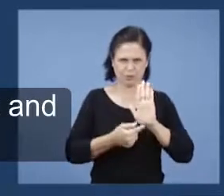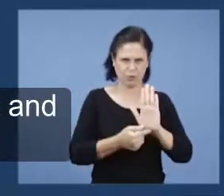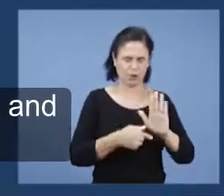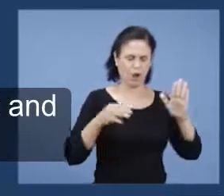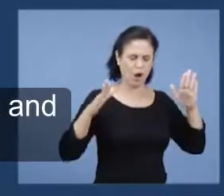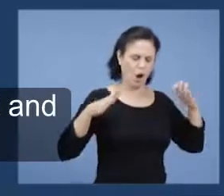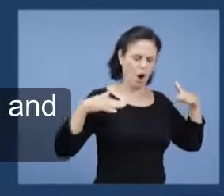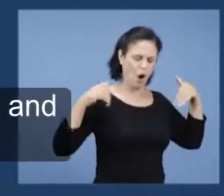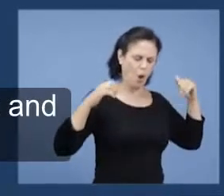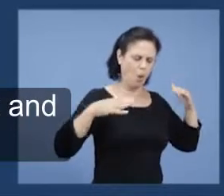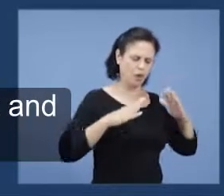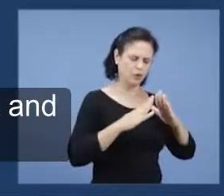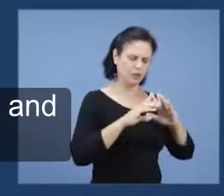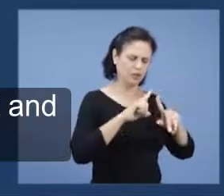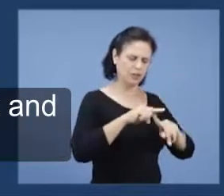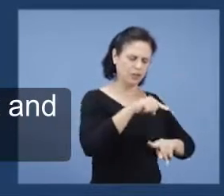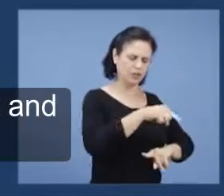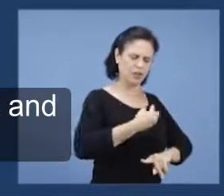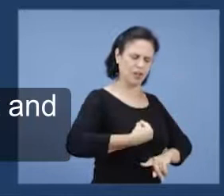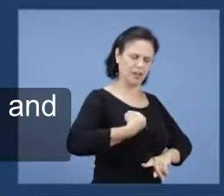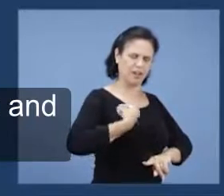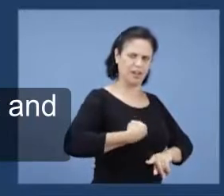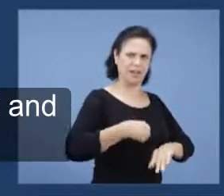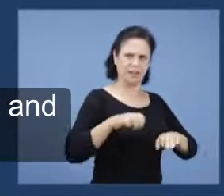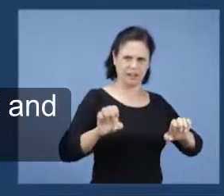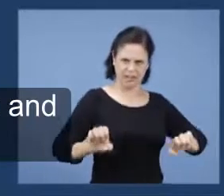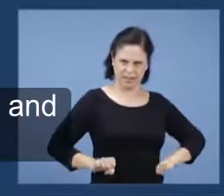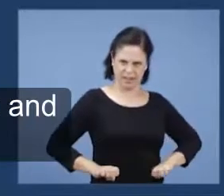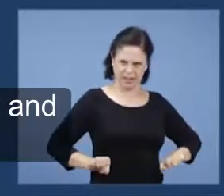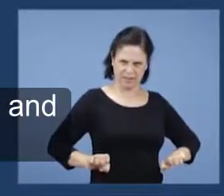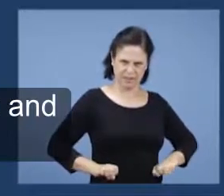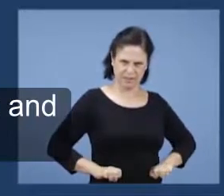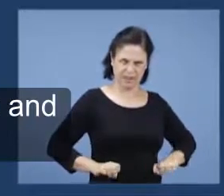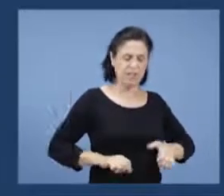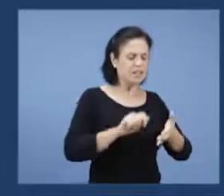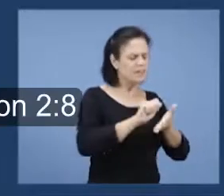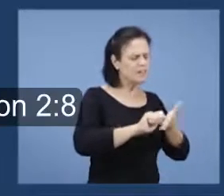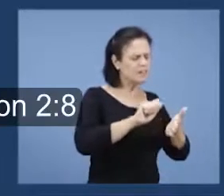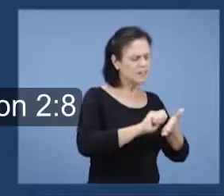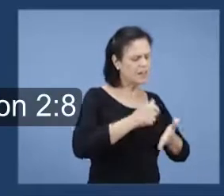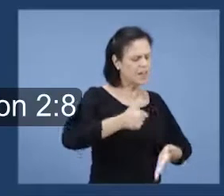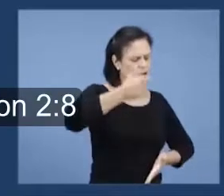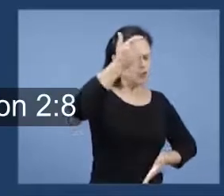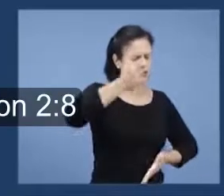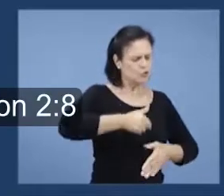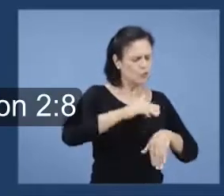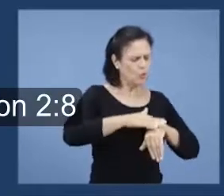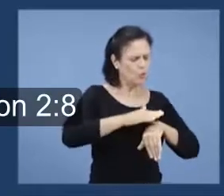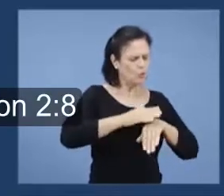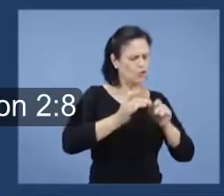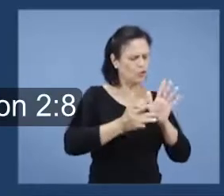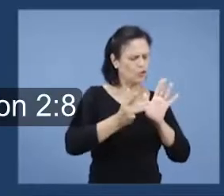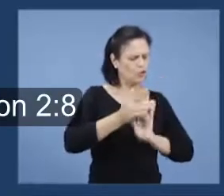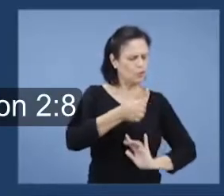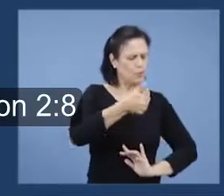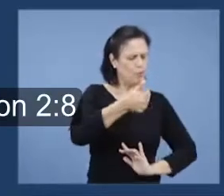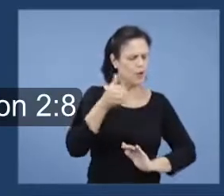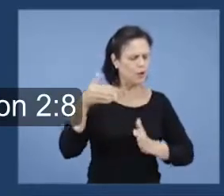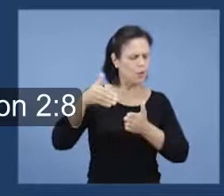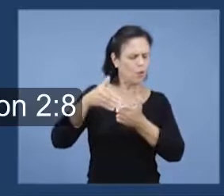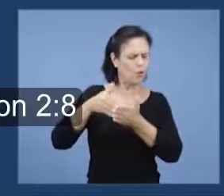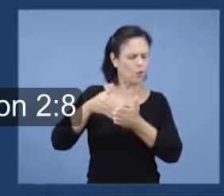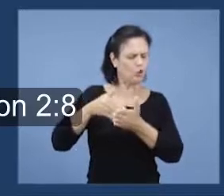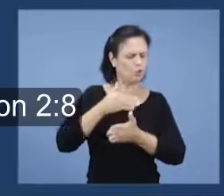em Esmirna, escreve, isto diz o primeiro e o último, o que foi morto e reviveu. Apocalipse